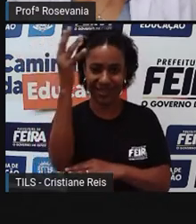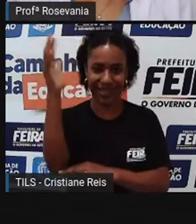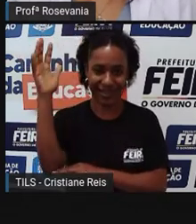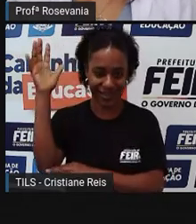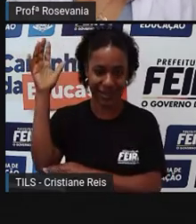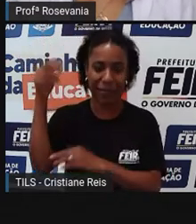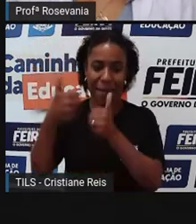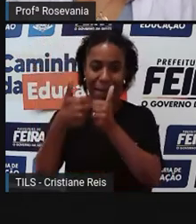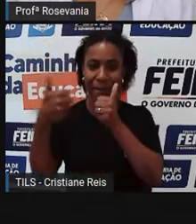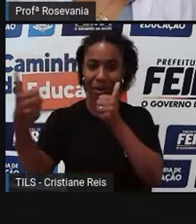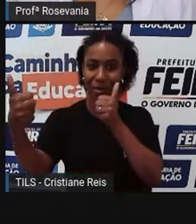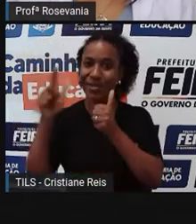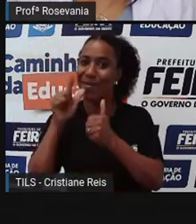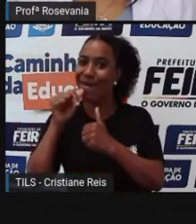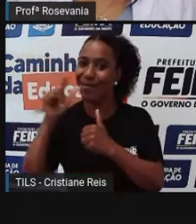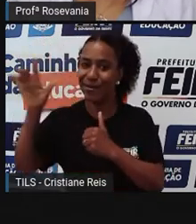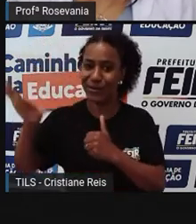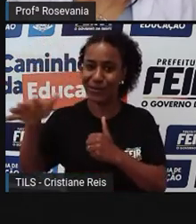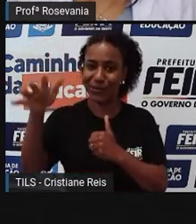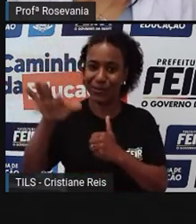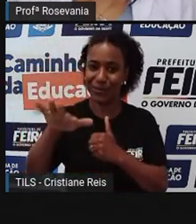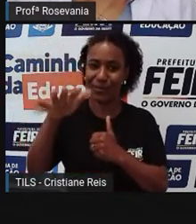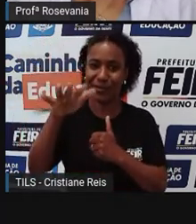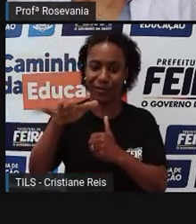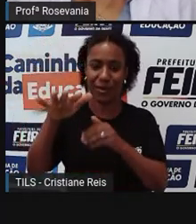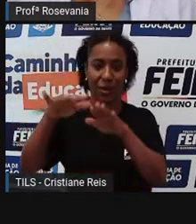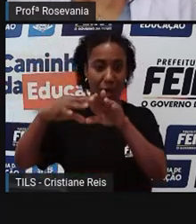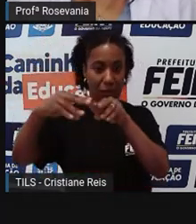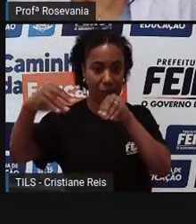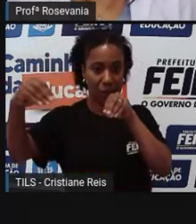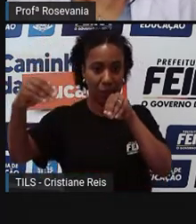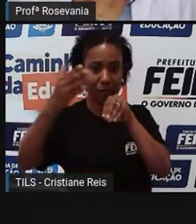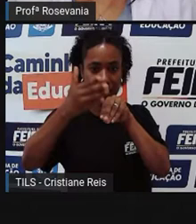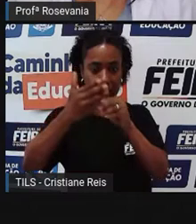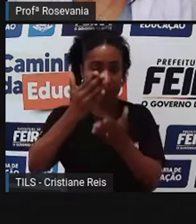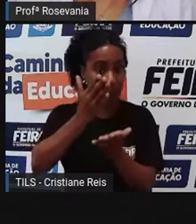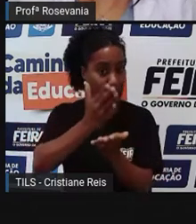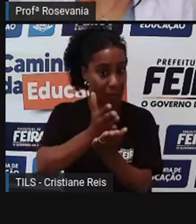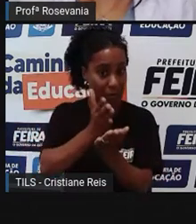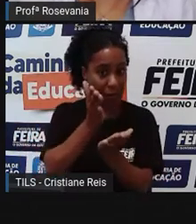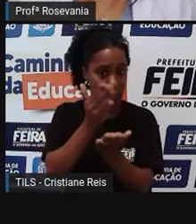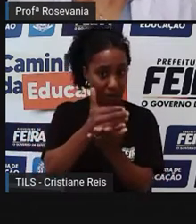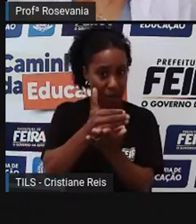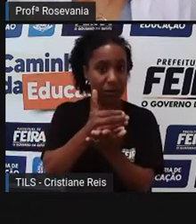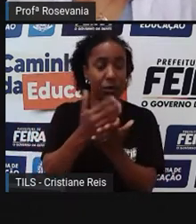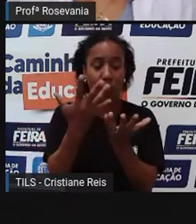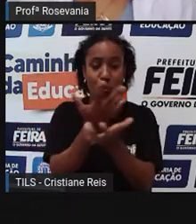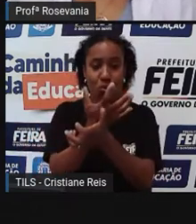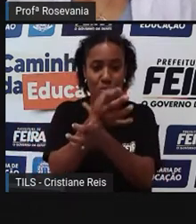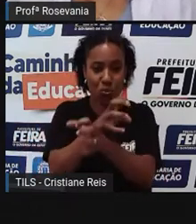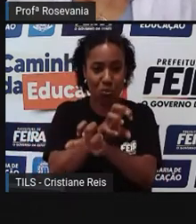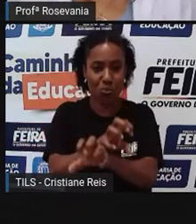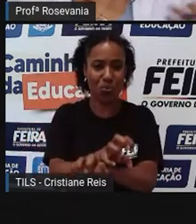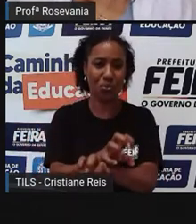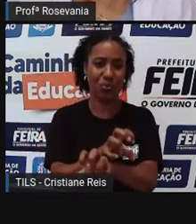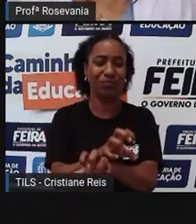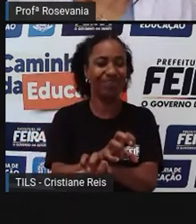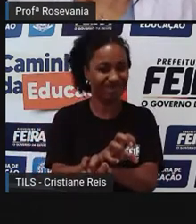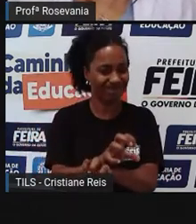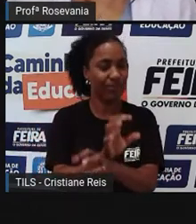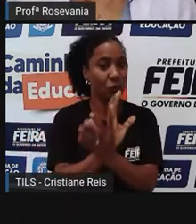oceano, para uma região seca, que é a região do Sertão, o clima de Caatinga, né, com